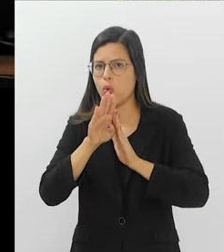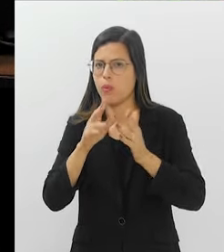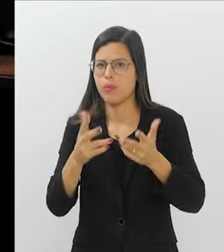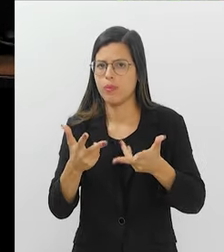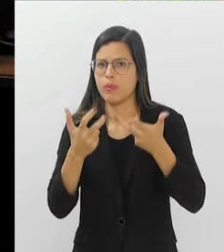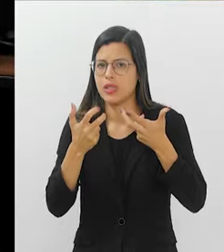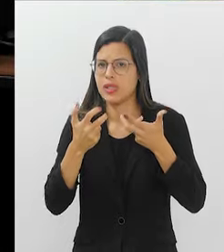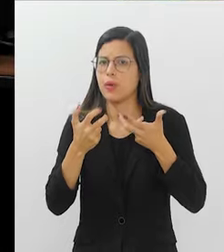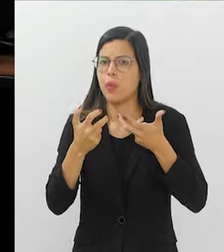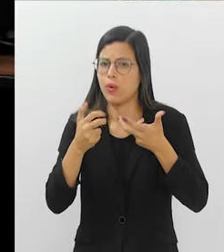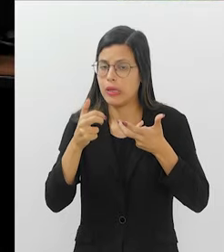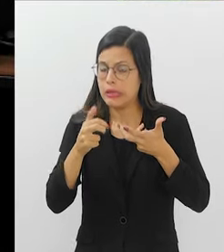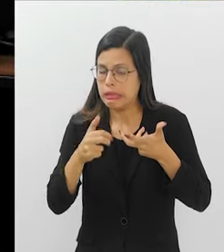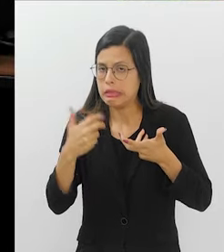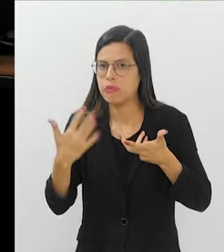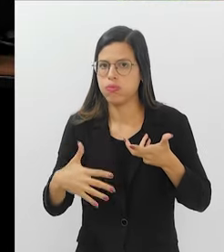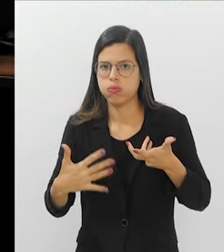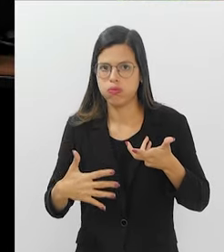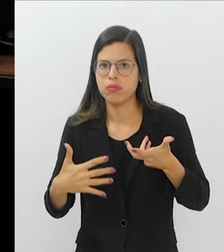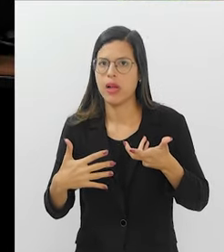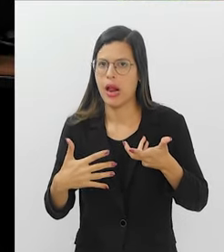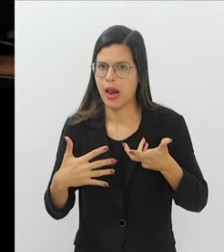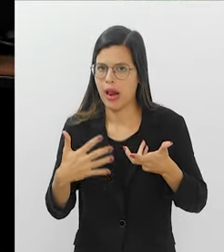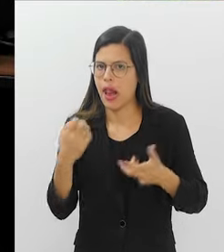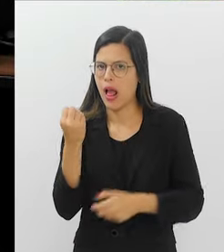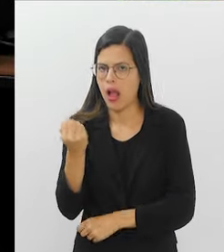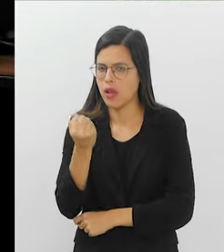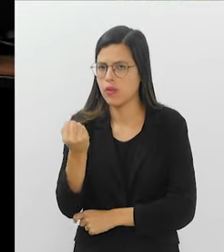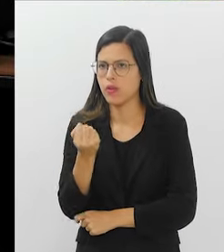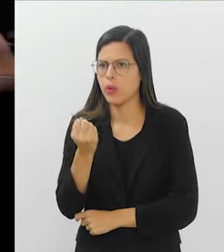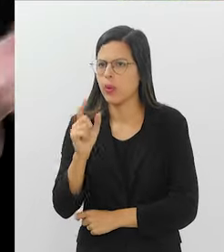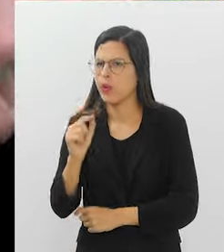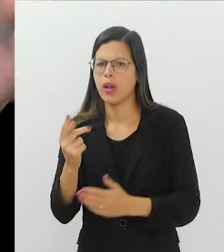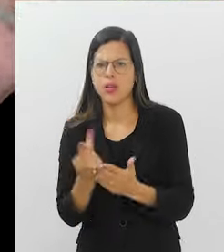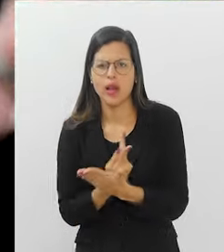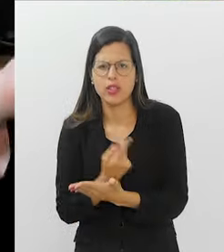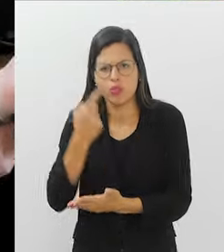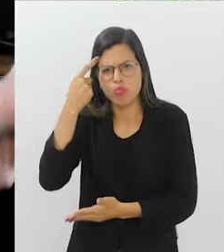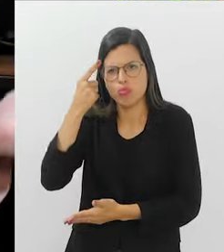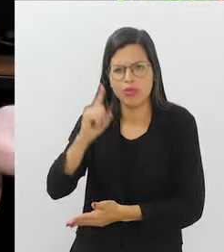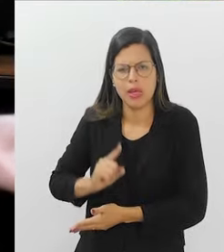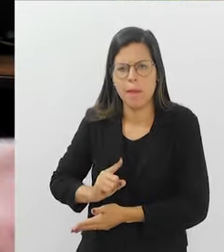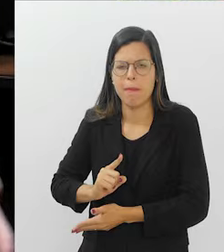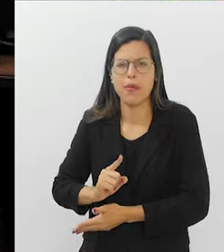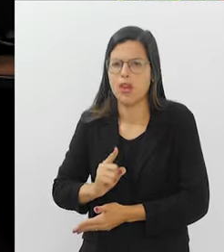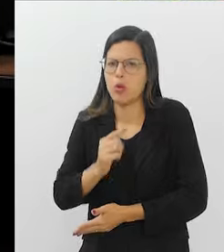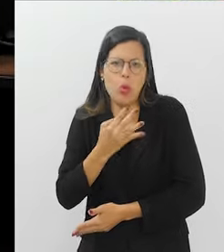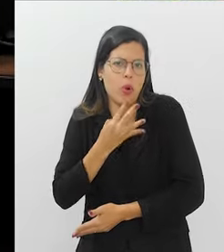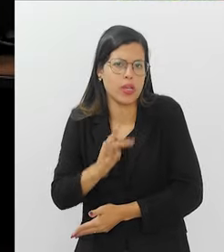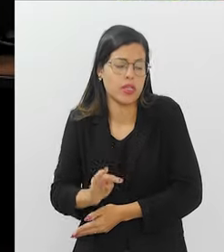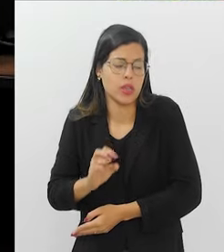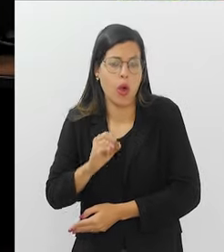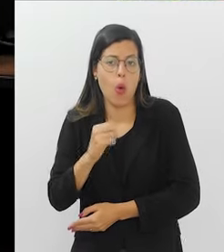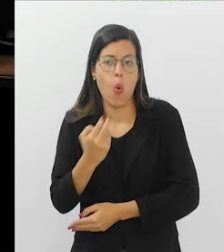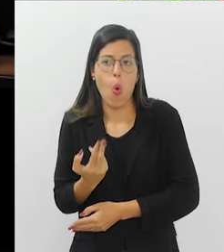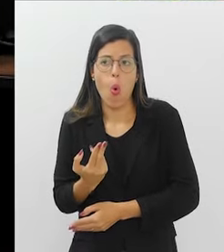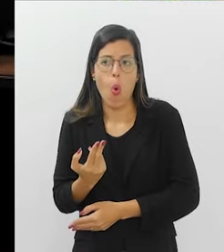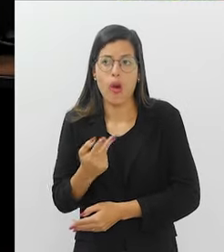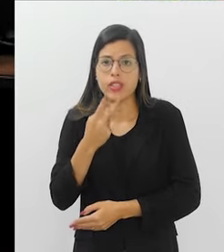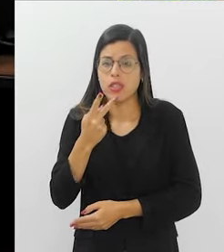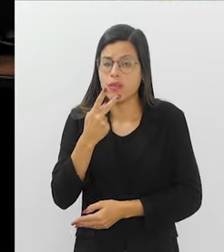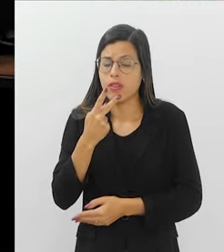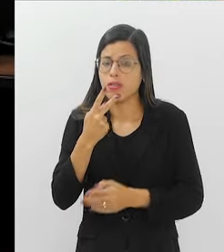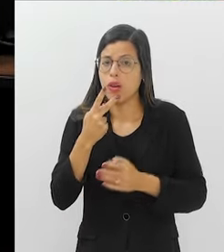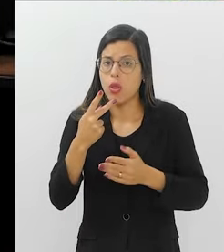ao meu ver, absurdo. O que estava acontecendo? A gente não sabia nada a respeito? Ou agora nós